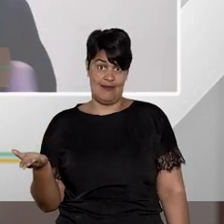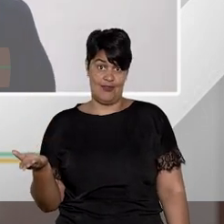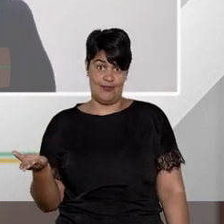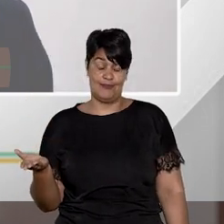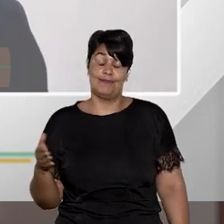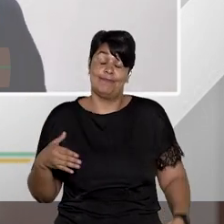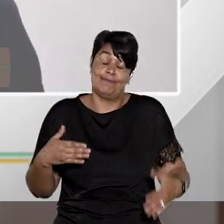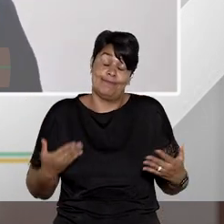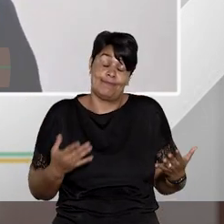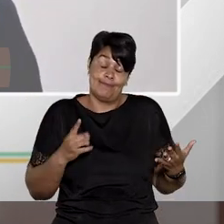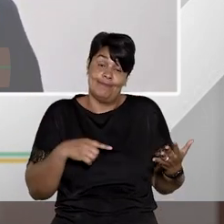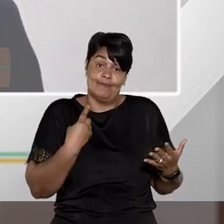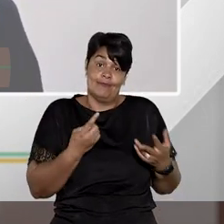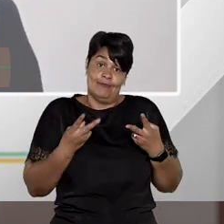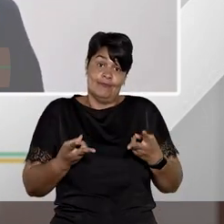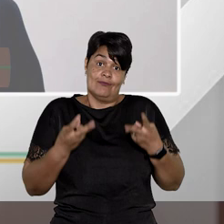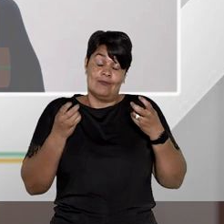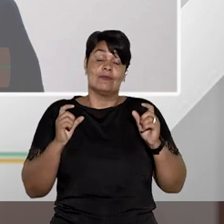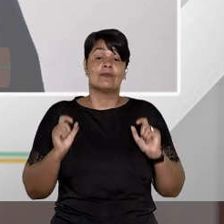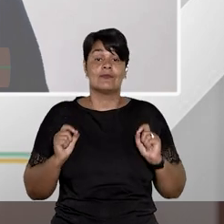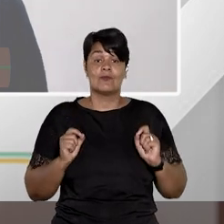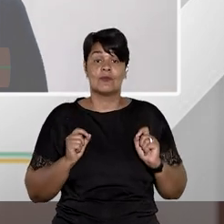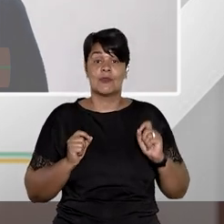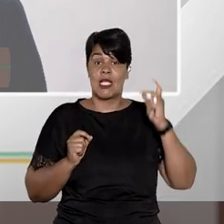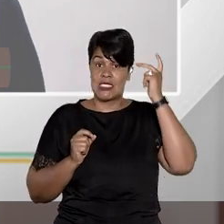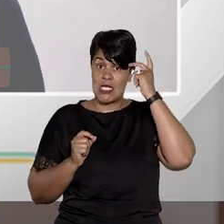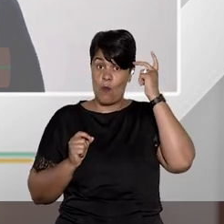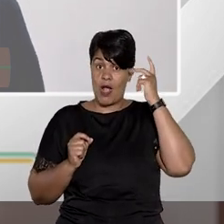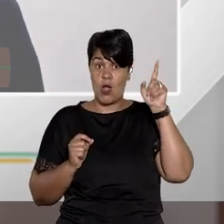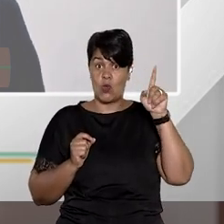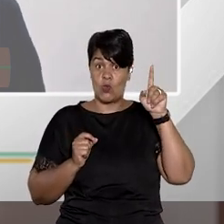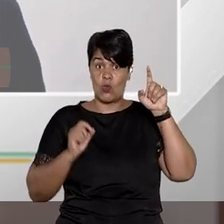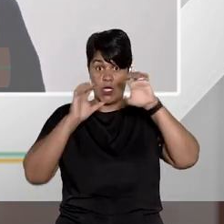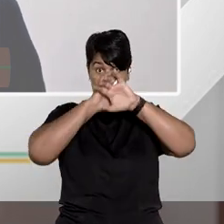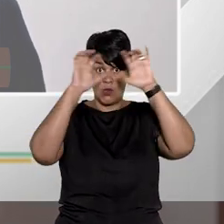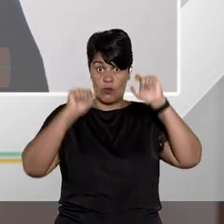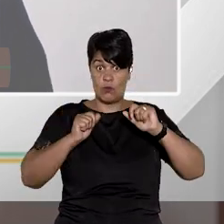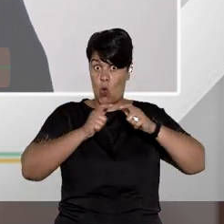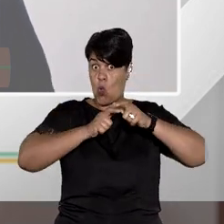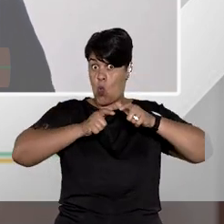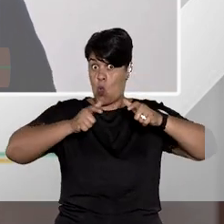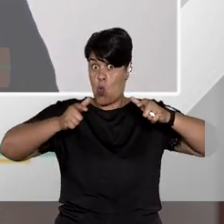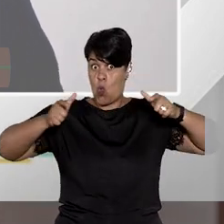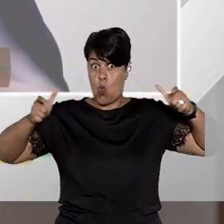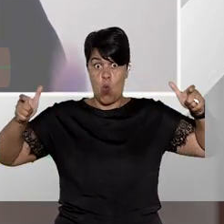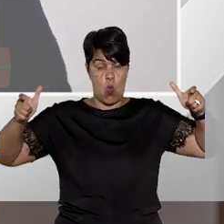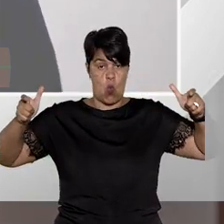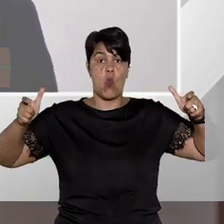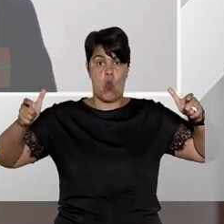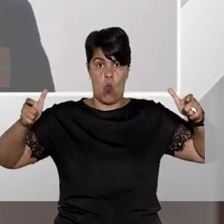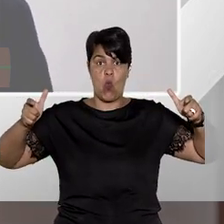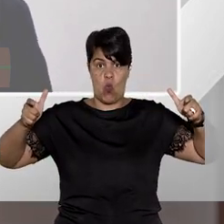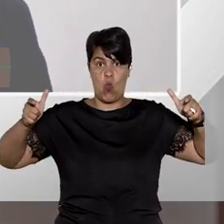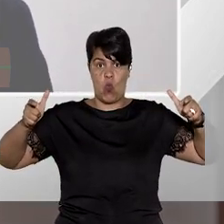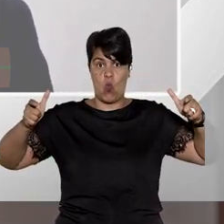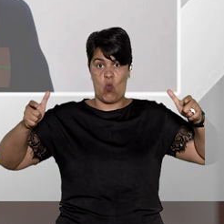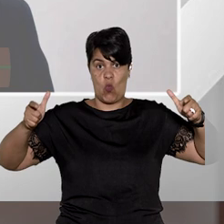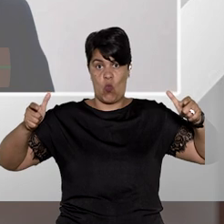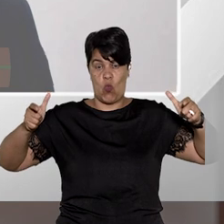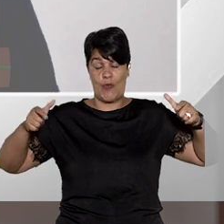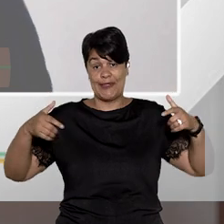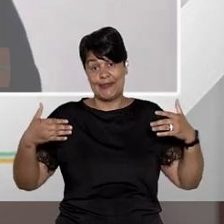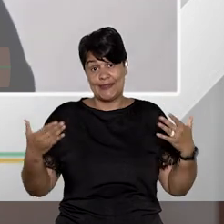por exemplo e ainda usando o exemplo de São Paulo o Tribunal de São Paulo é o maior do mundo é um país dentro do nosso país